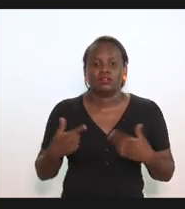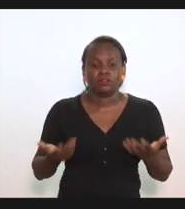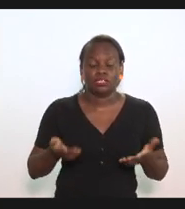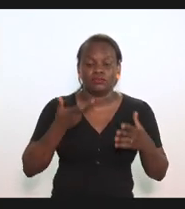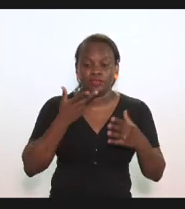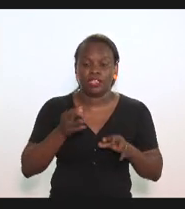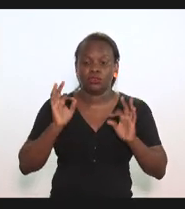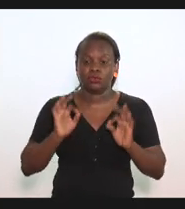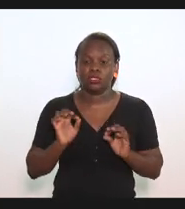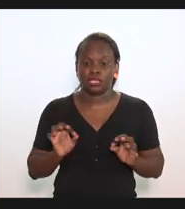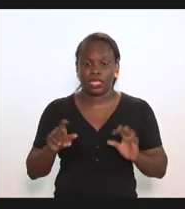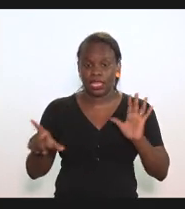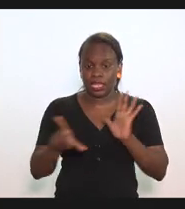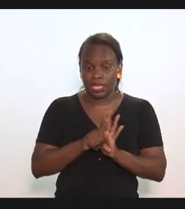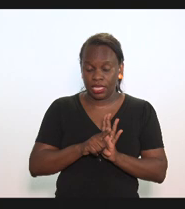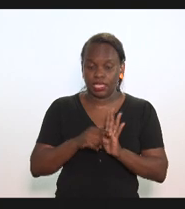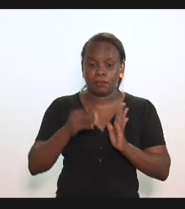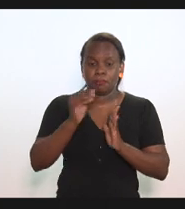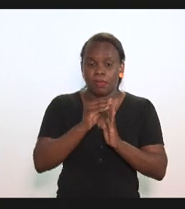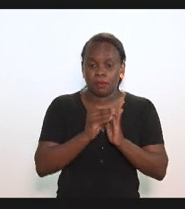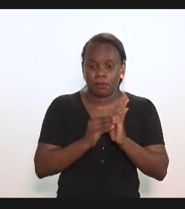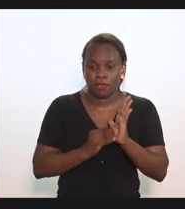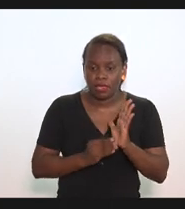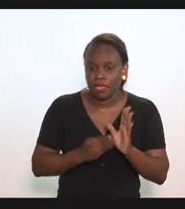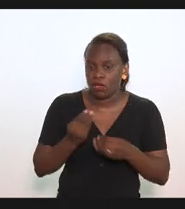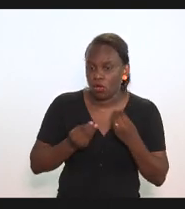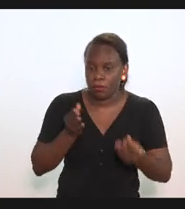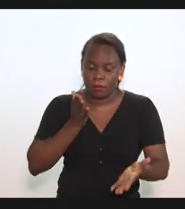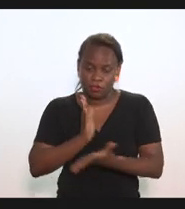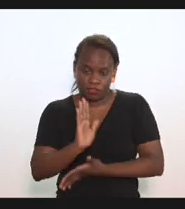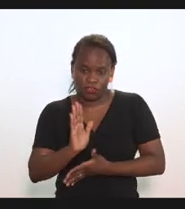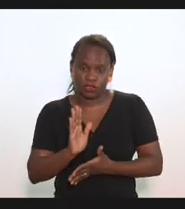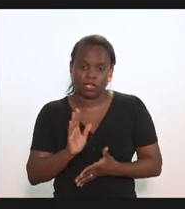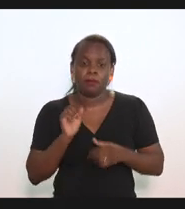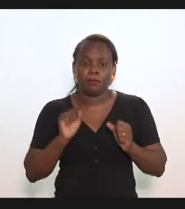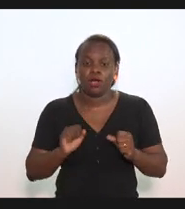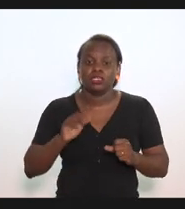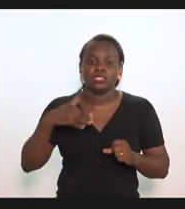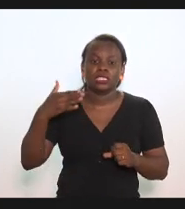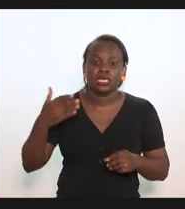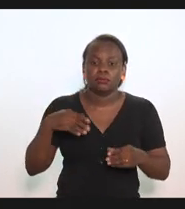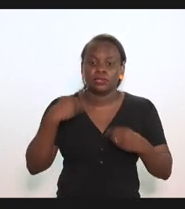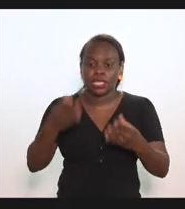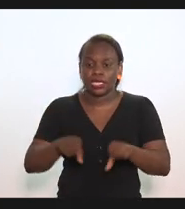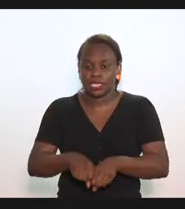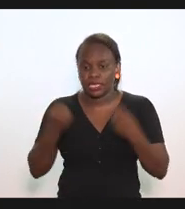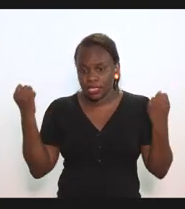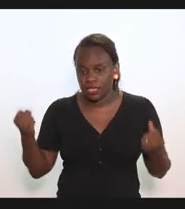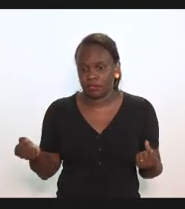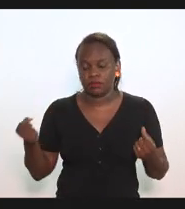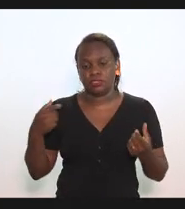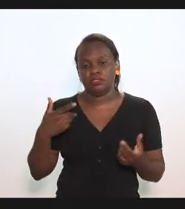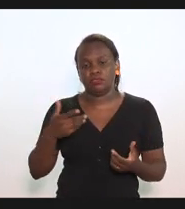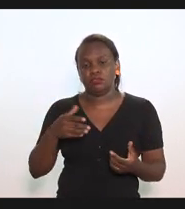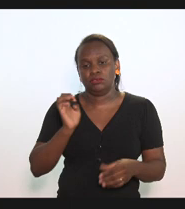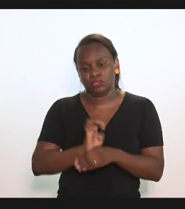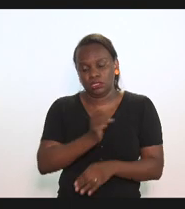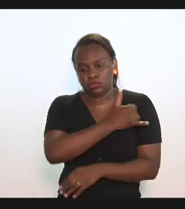afirma que a lei nos termos que foi aprovada pode causar prejuízos ao erário